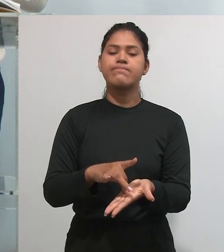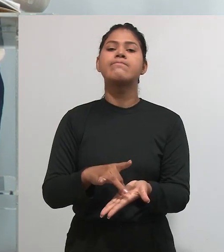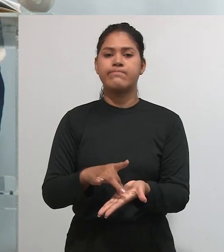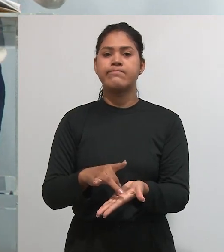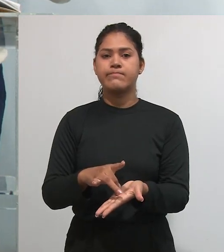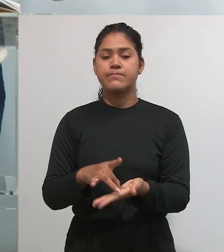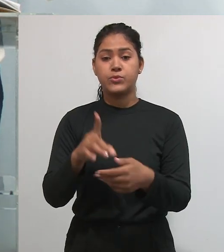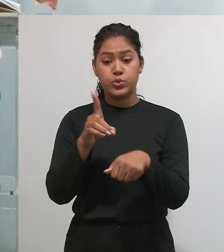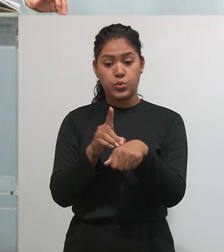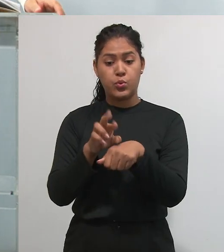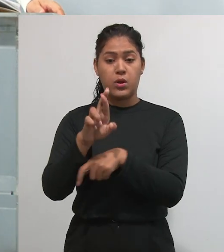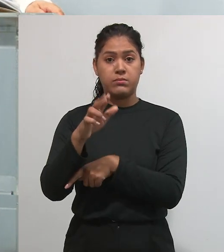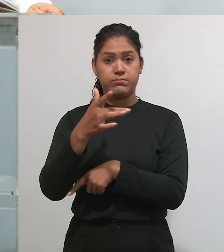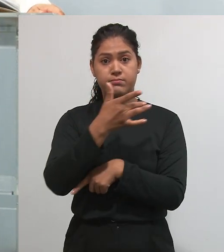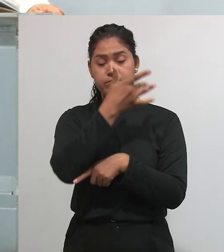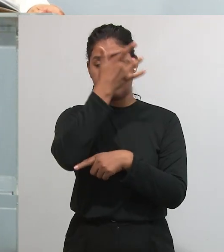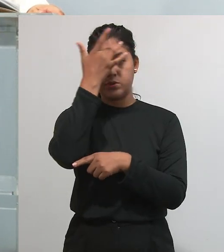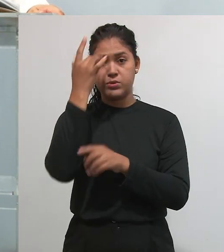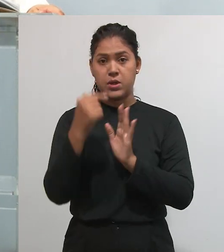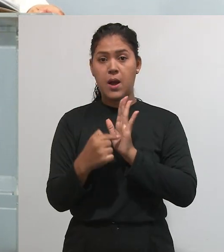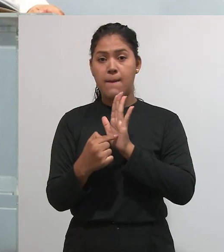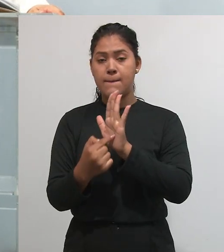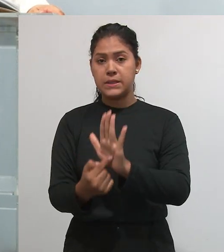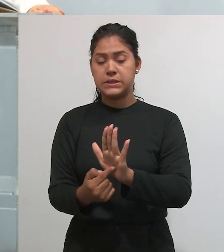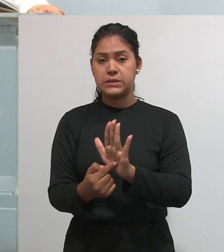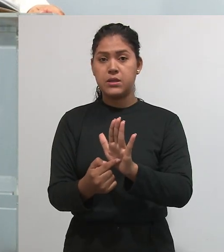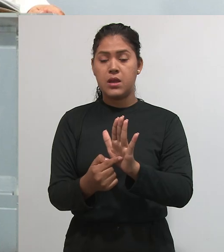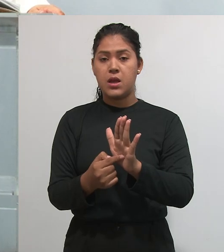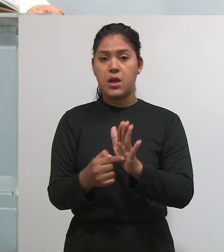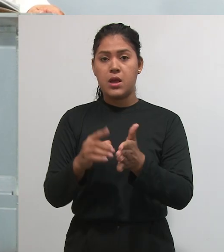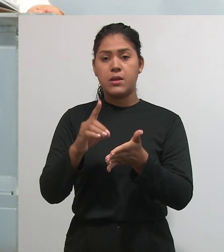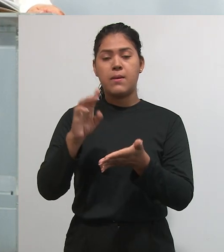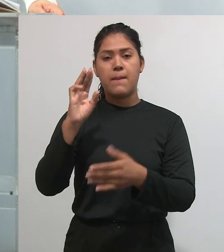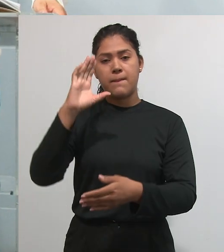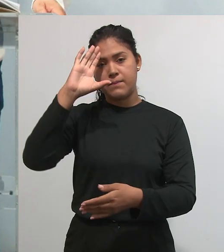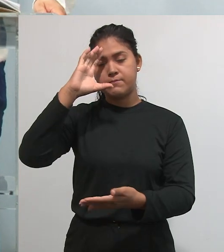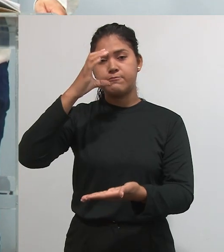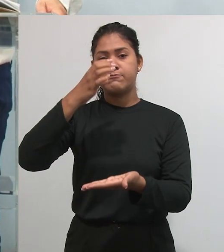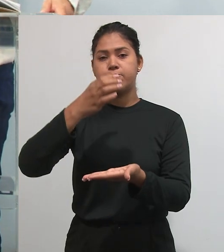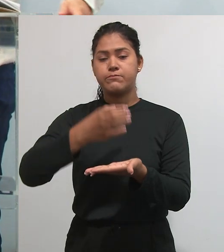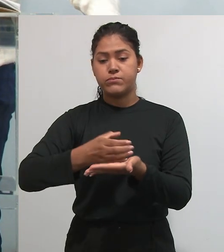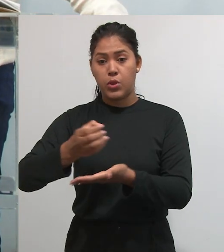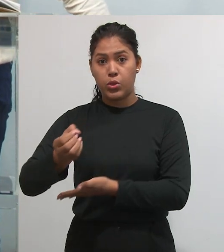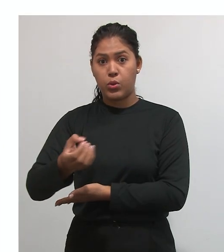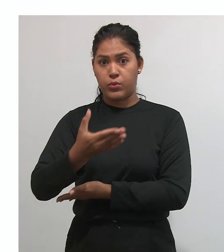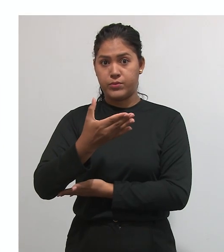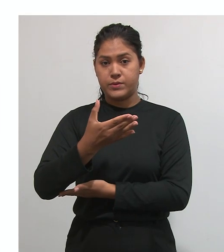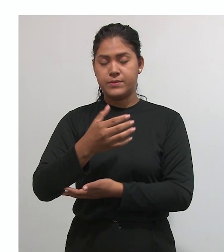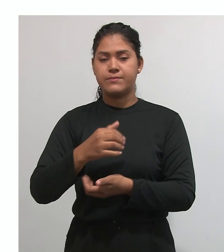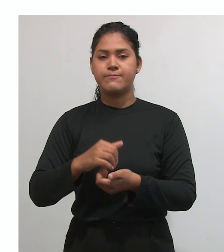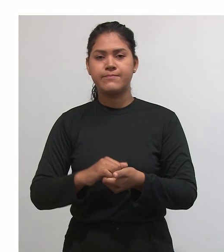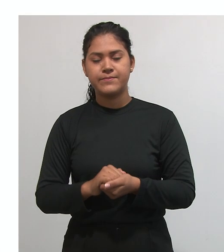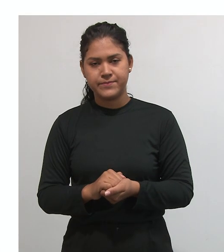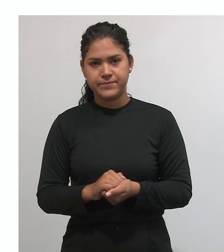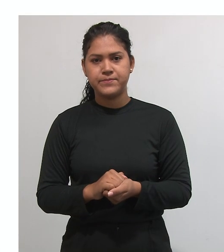no doutorado, a pessoa apresenta como trabalho de conclusão de curso uma tese. Nós temos os